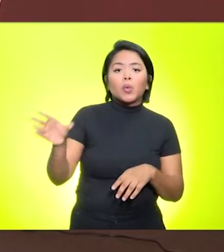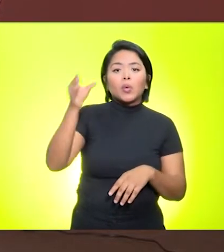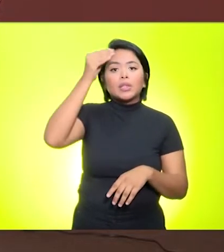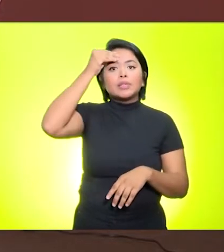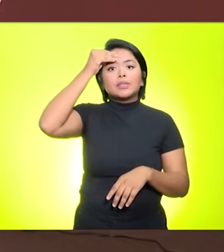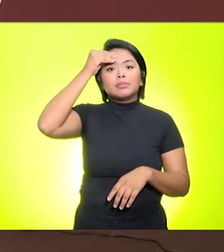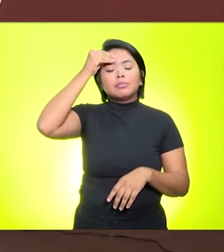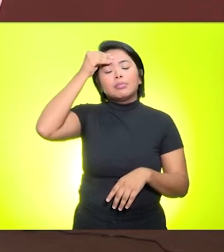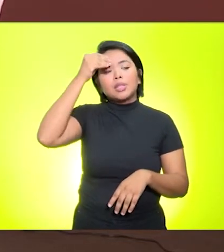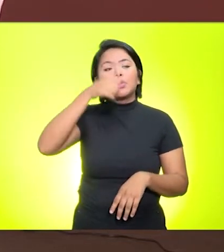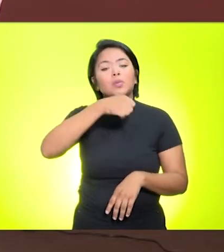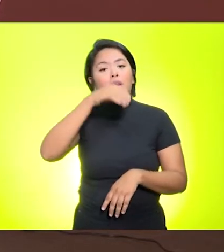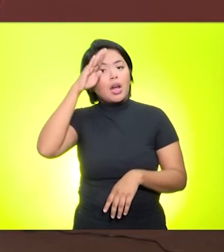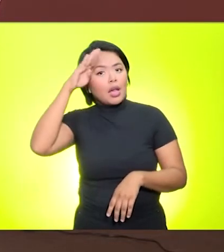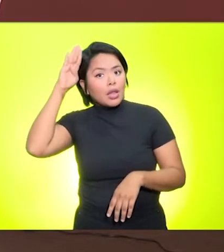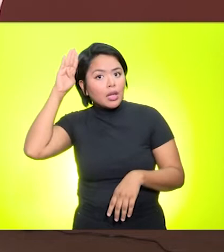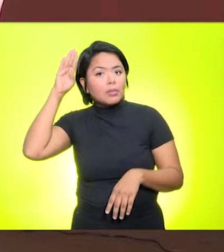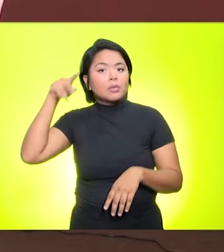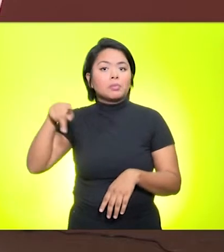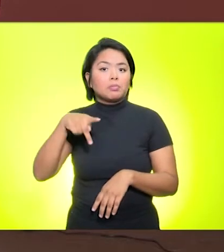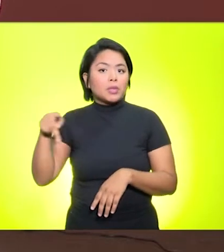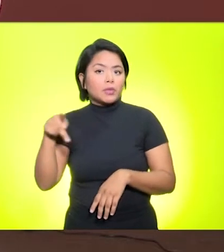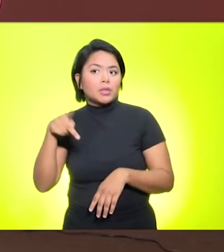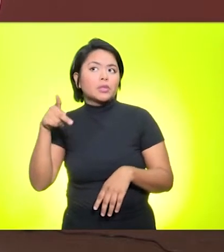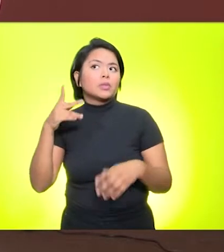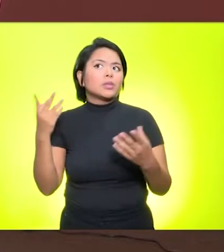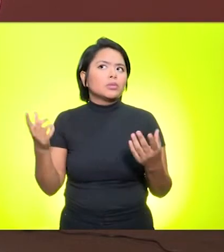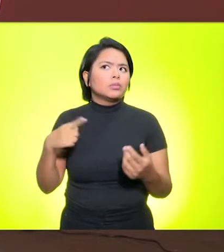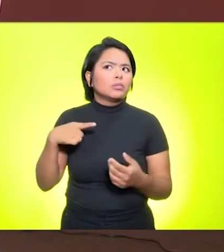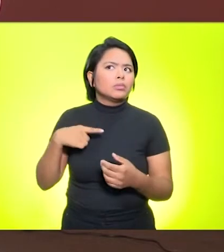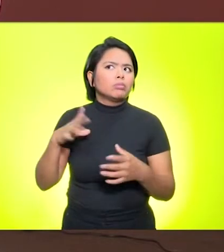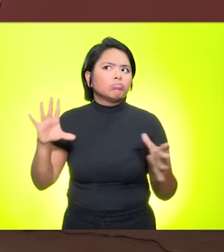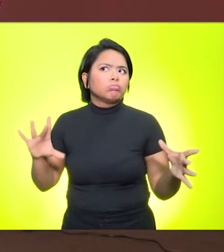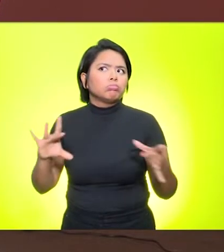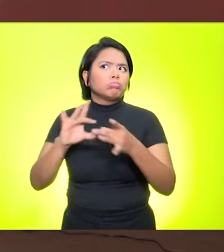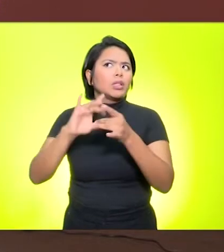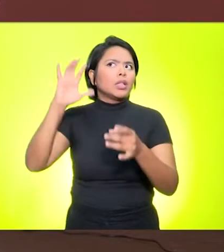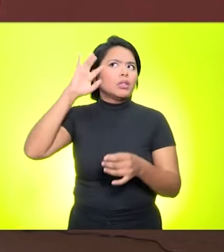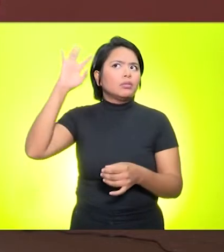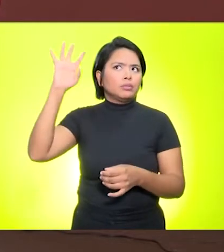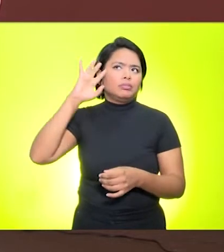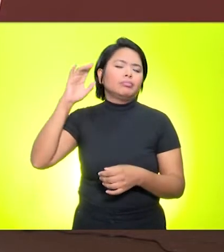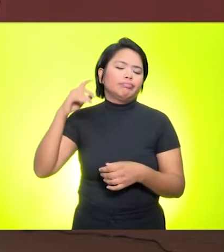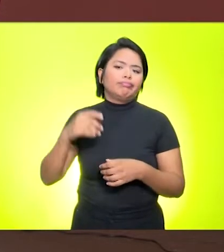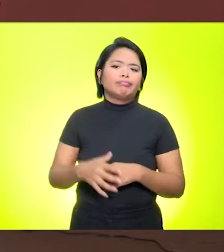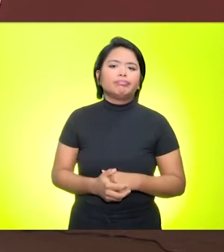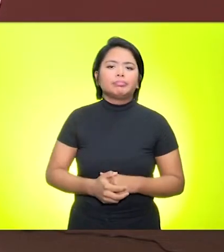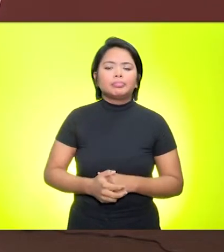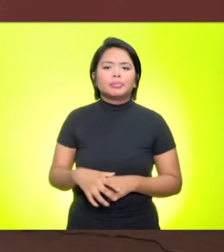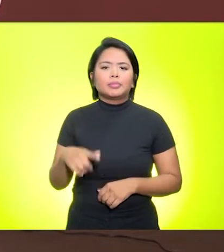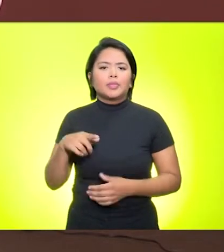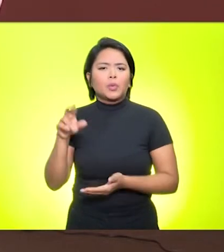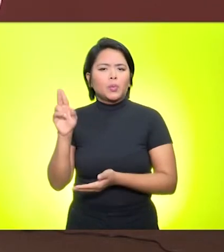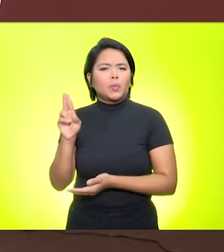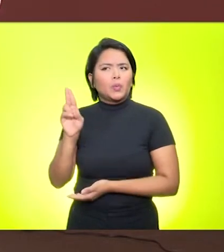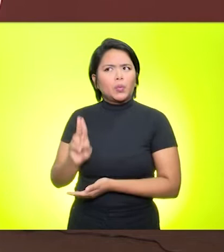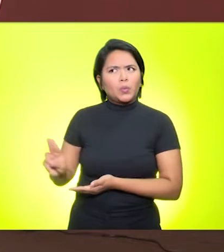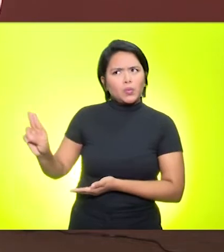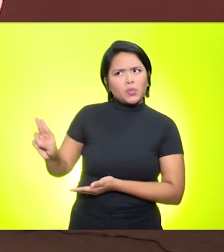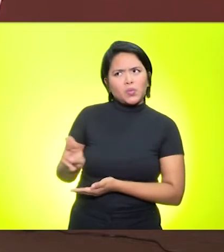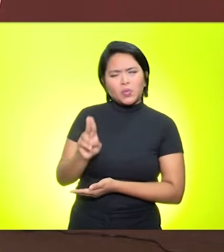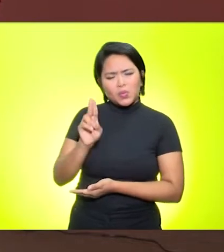têm sobre as tecnologias, para que a gente possa fazer uma integração. Então, fala-se muito de uso e pouco de